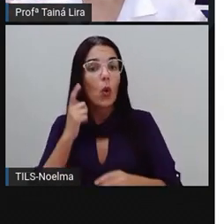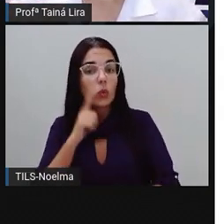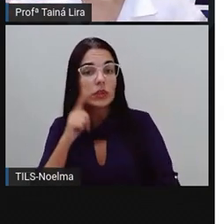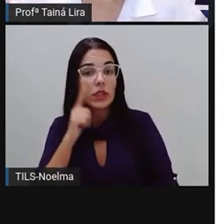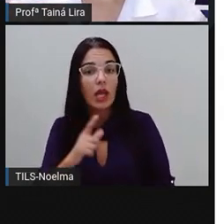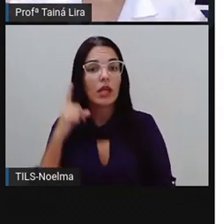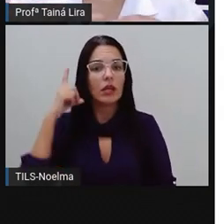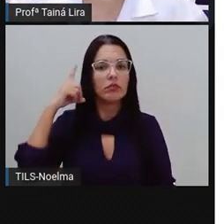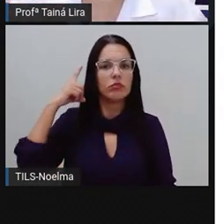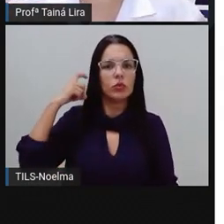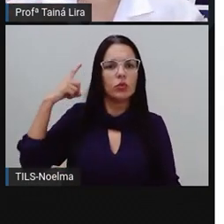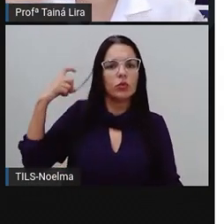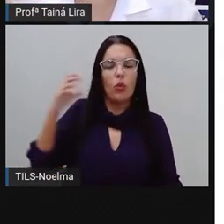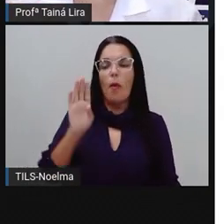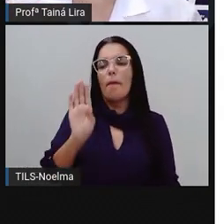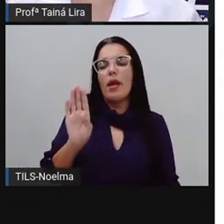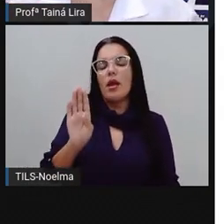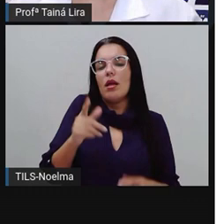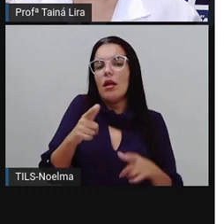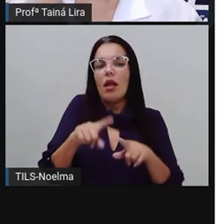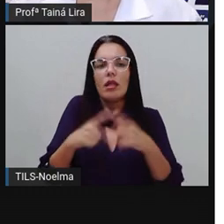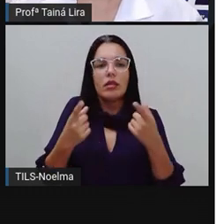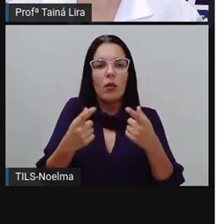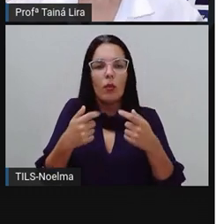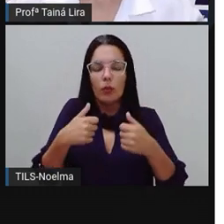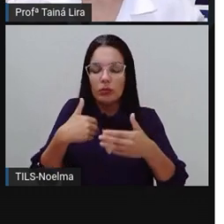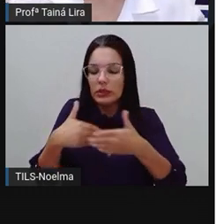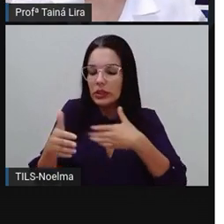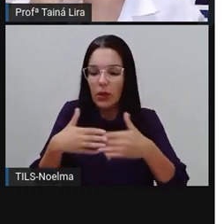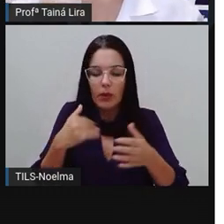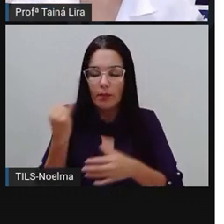É, se eu trocar, colocar a vogal I.